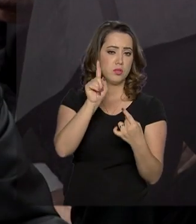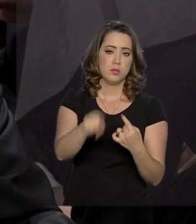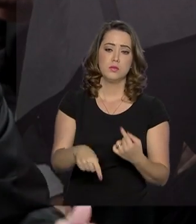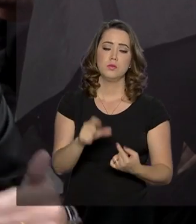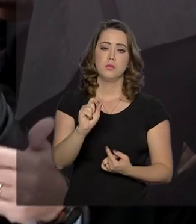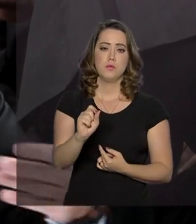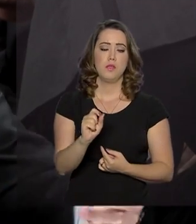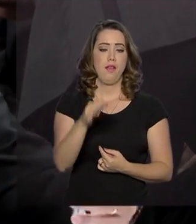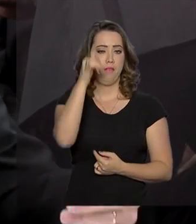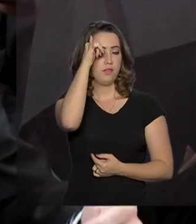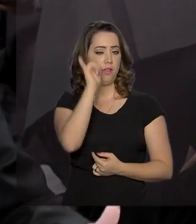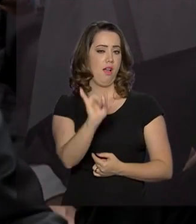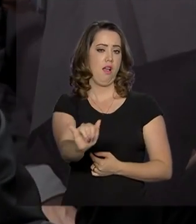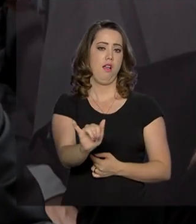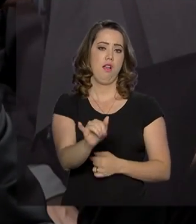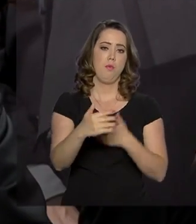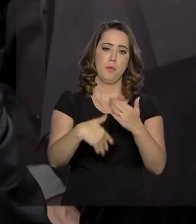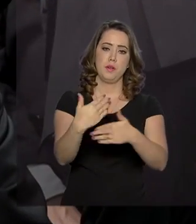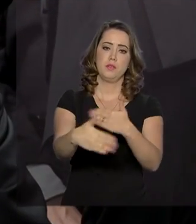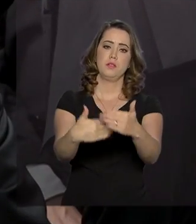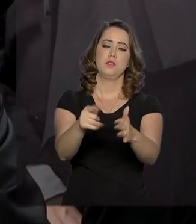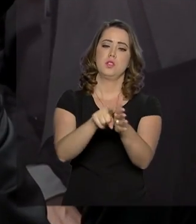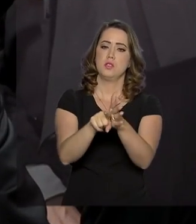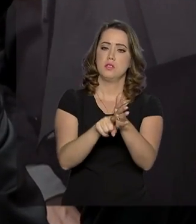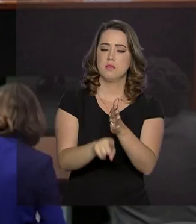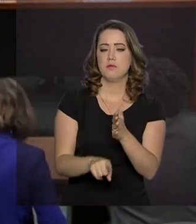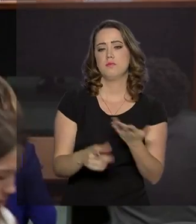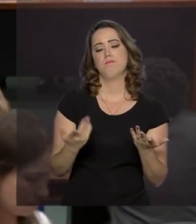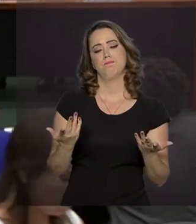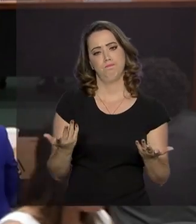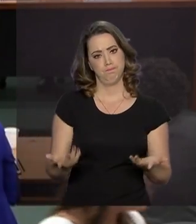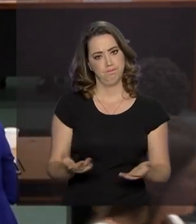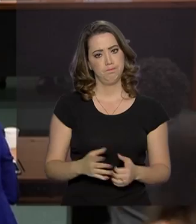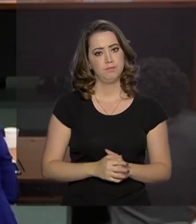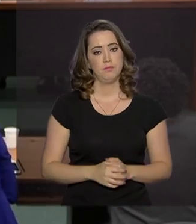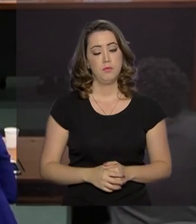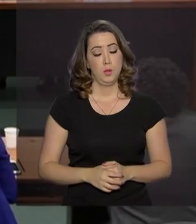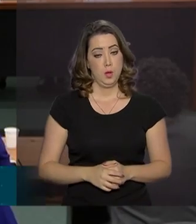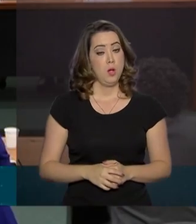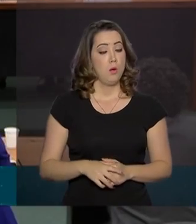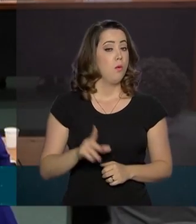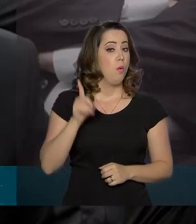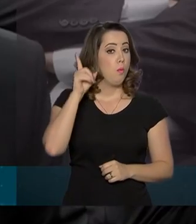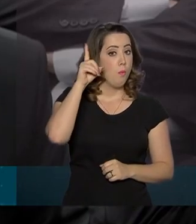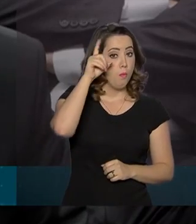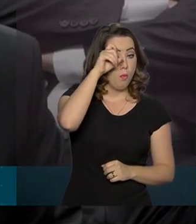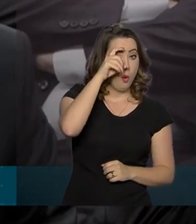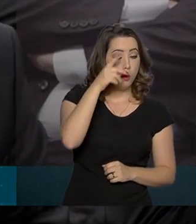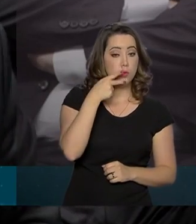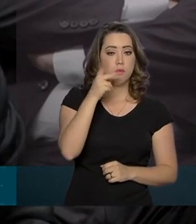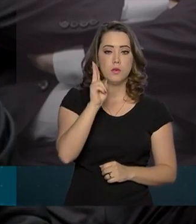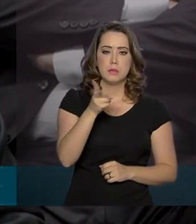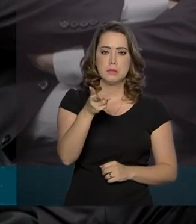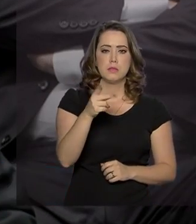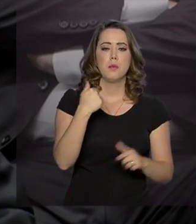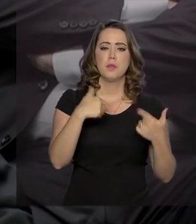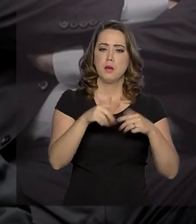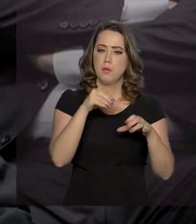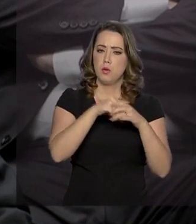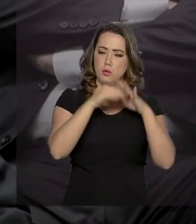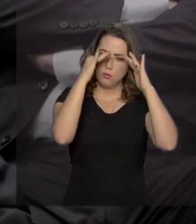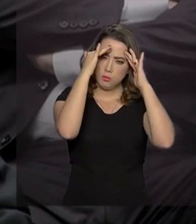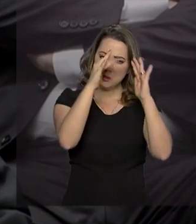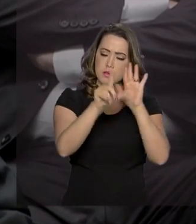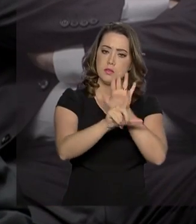seja evitar o prosseguimento das investigações. Sérgio Moro apontou que sempre atuou dentro da lei. Como